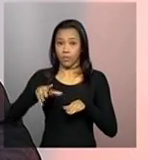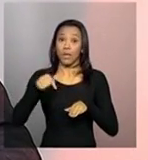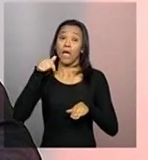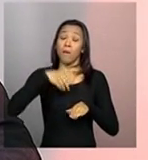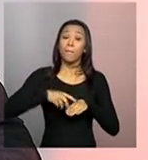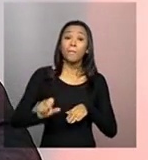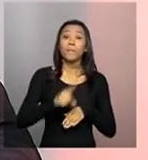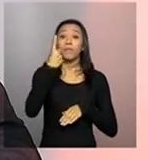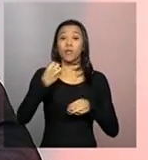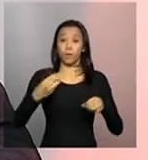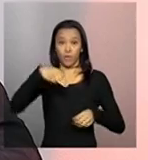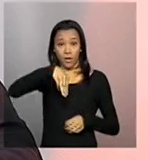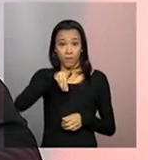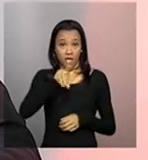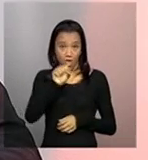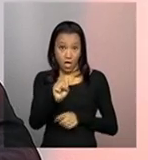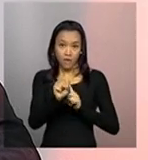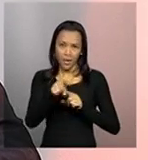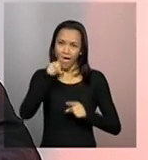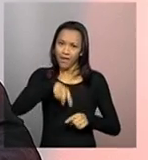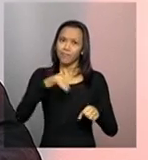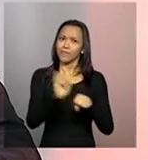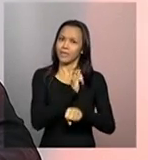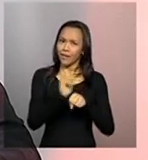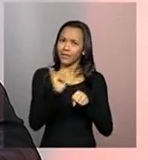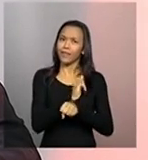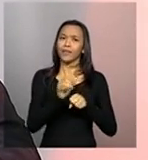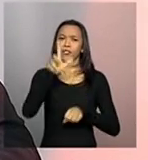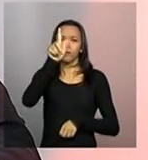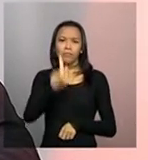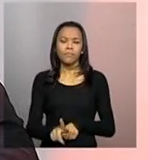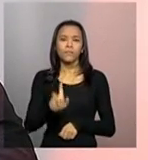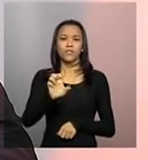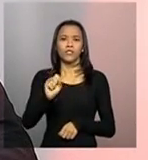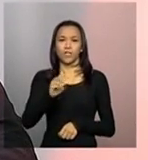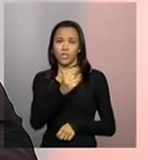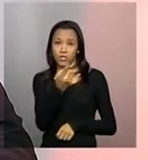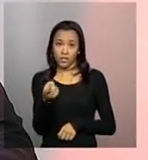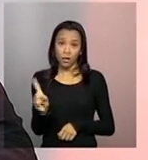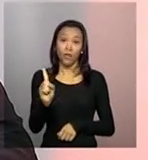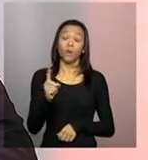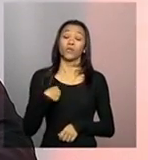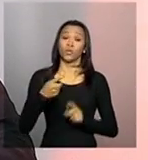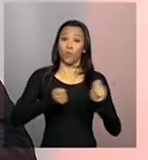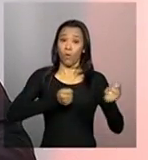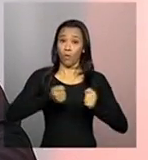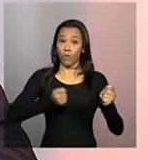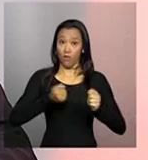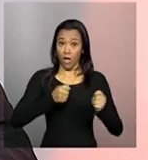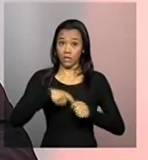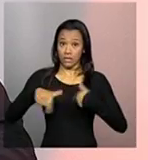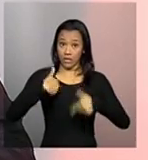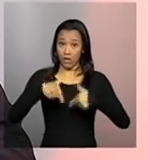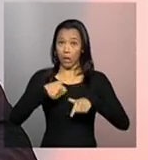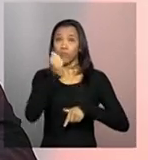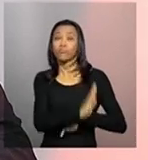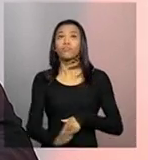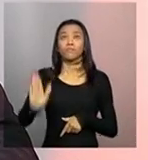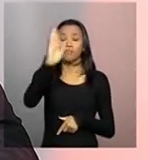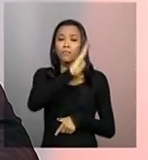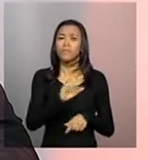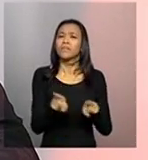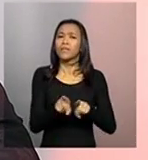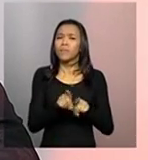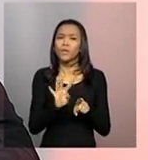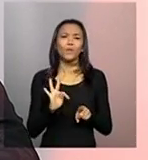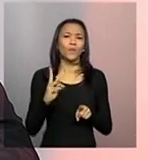ter um instrumento de gestão contendo todas as entidades de assistência social em regular funcionamento no país e todos os serviços, todas as ofertas